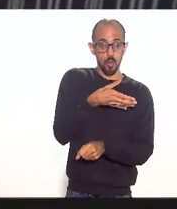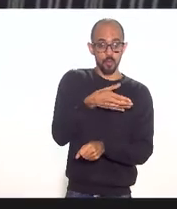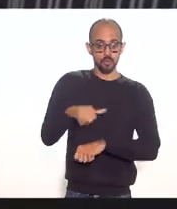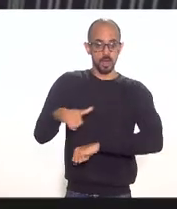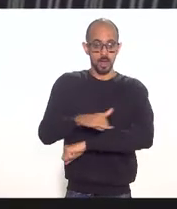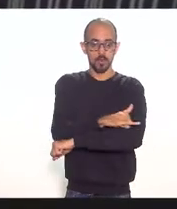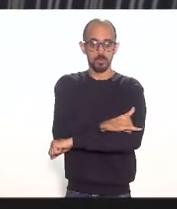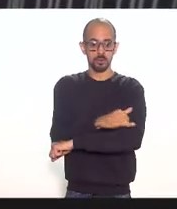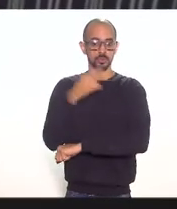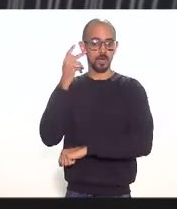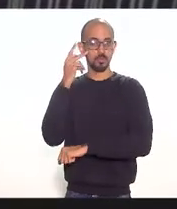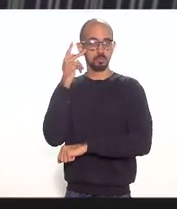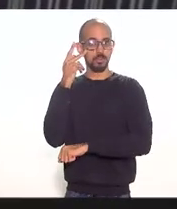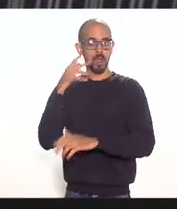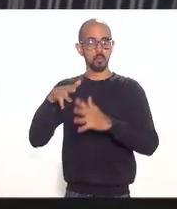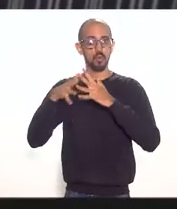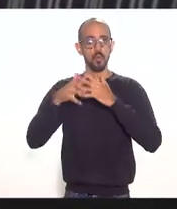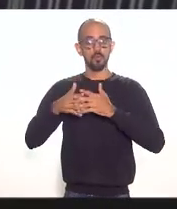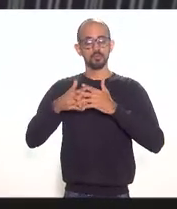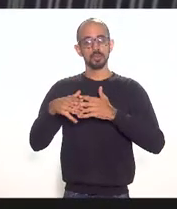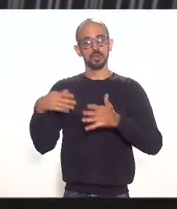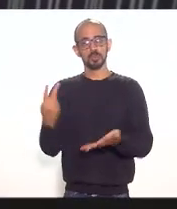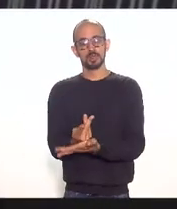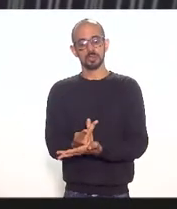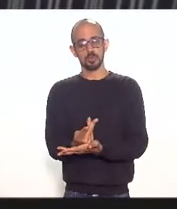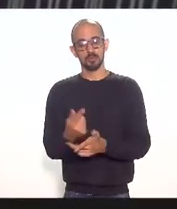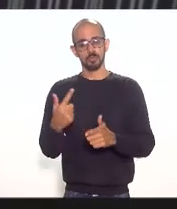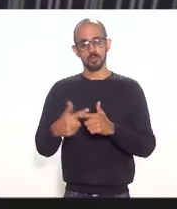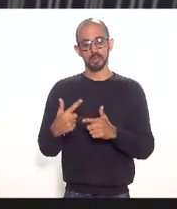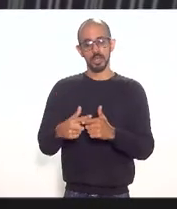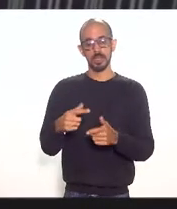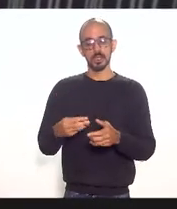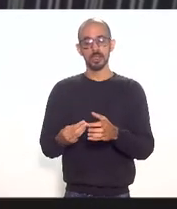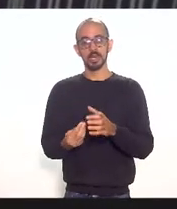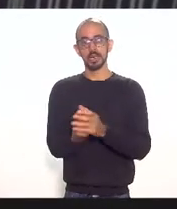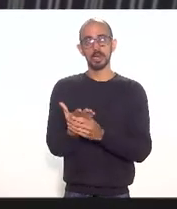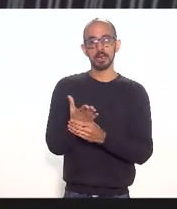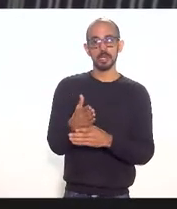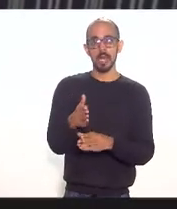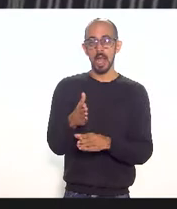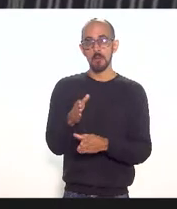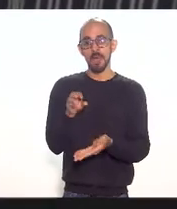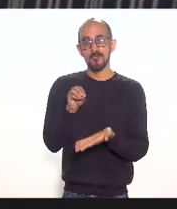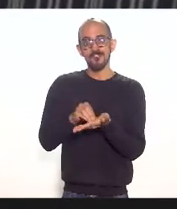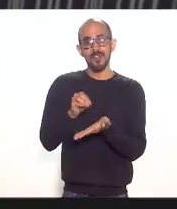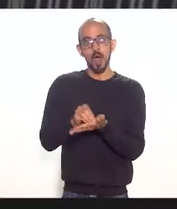confusão que deu porque ia desequilibrar as concessões que estavam